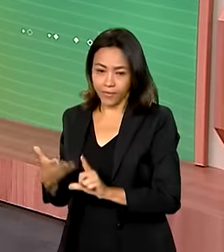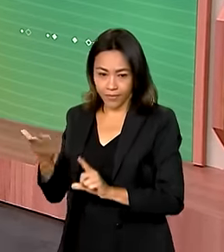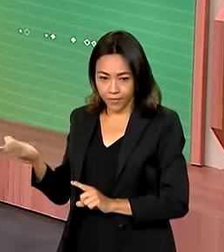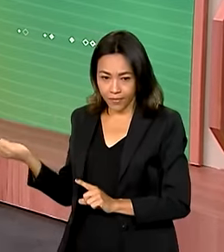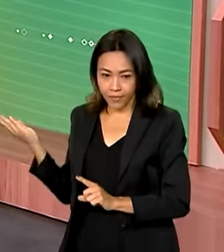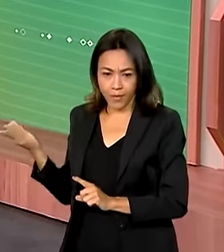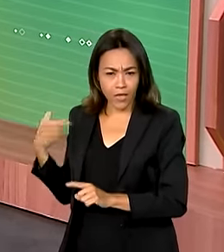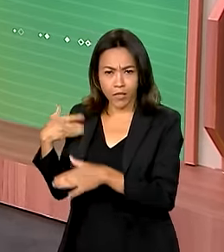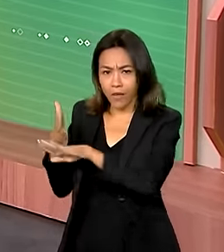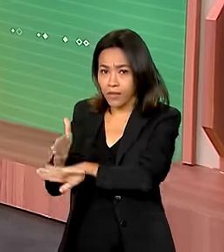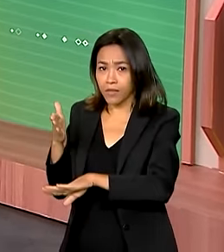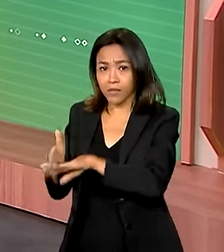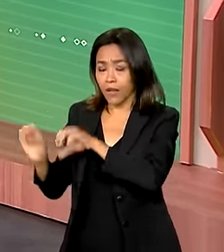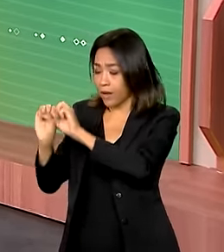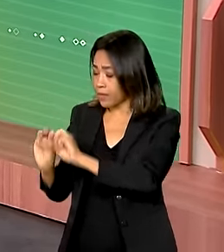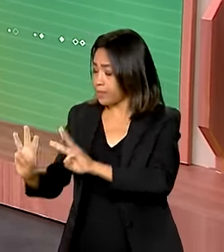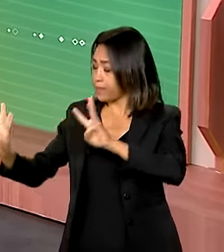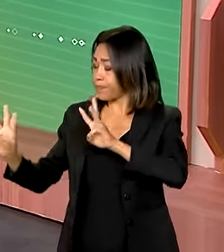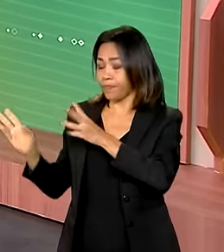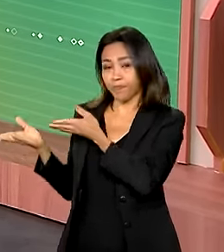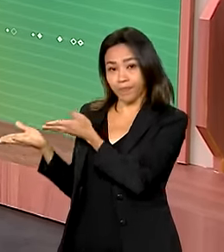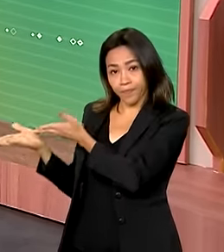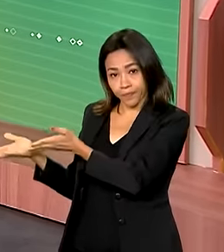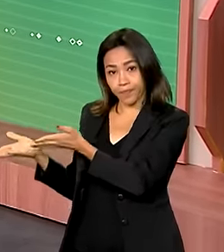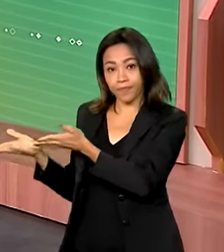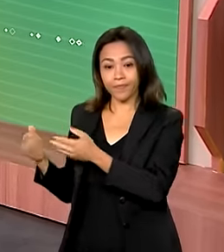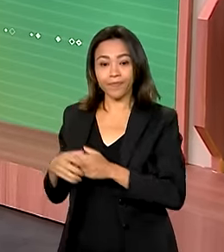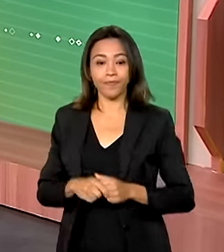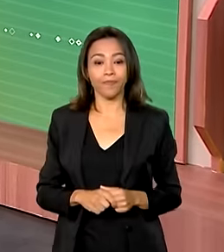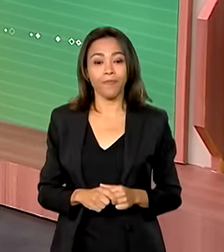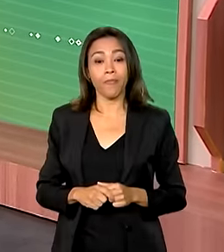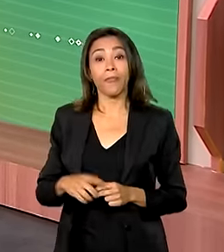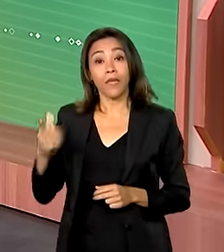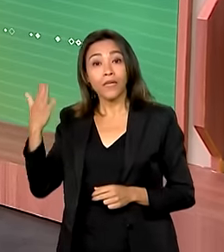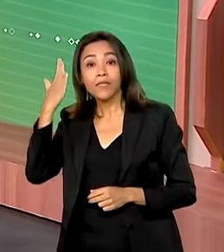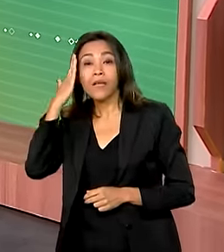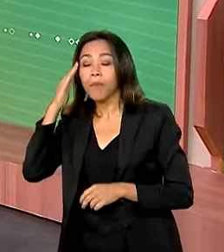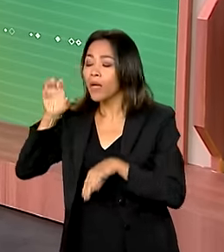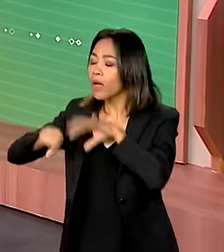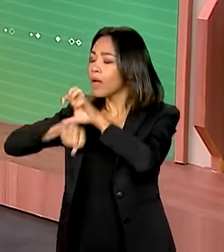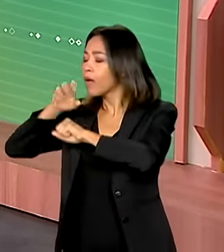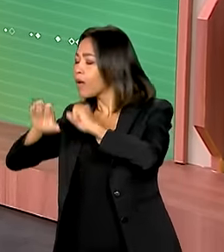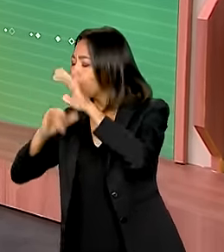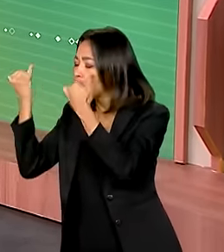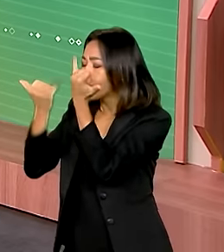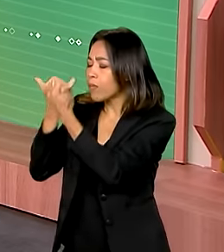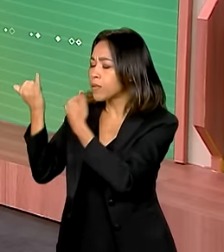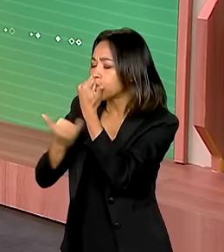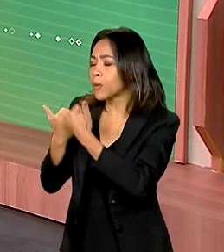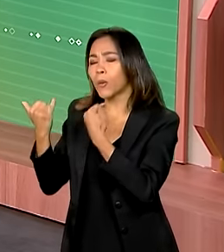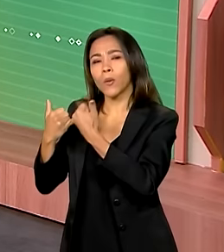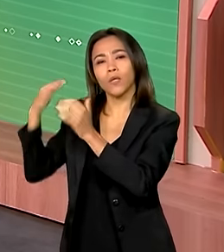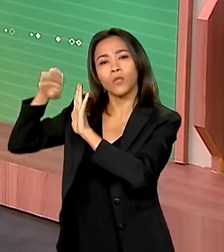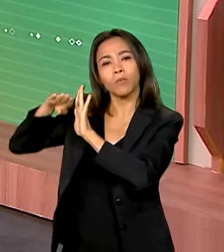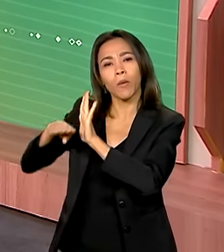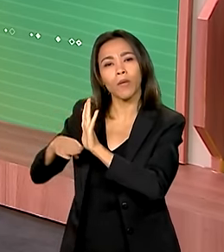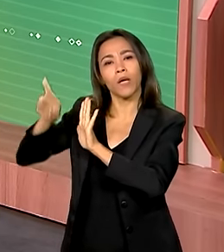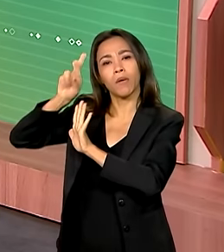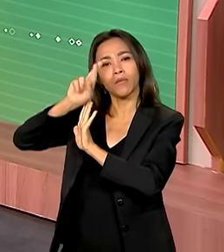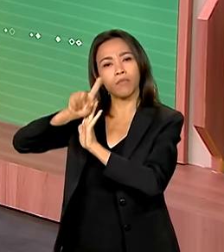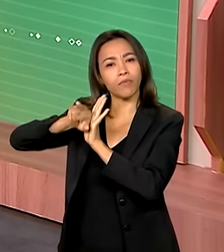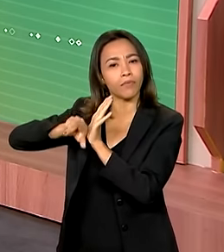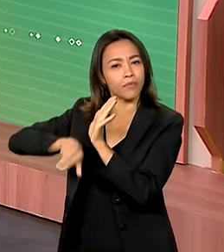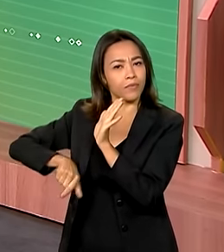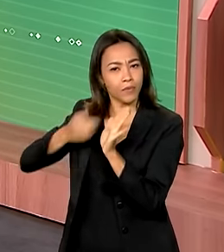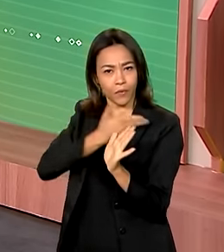Basta acessar gov.br barra Comunica.br e ficar por dentro das ações e dos programas federais